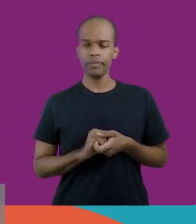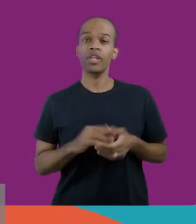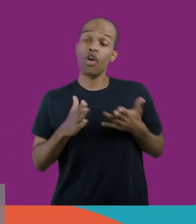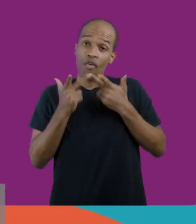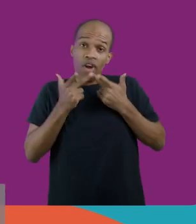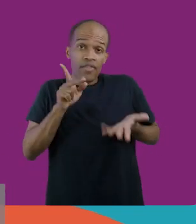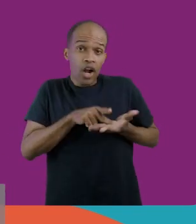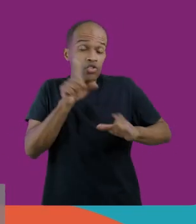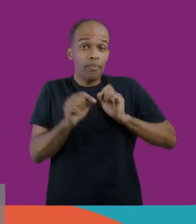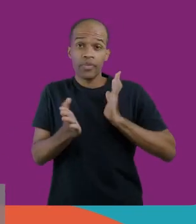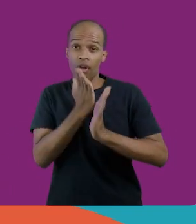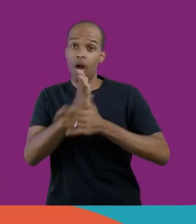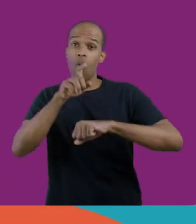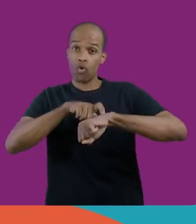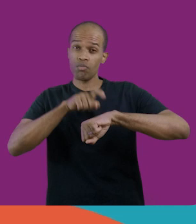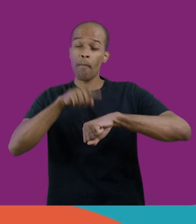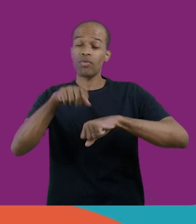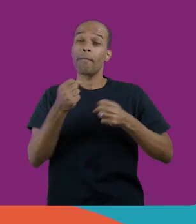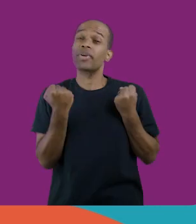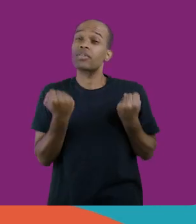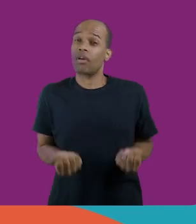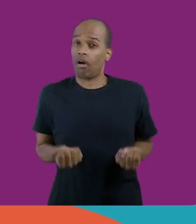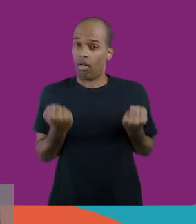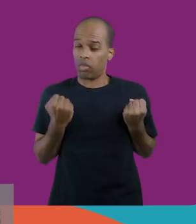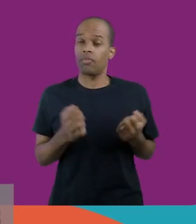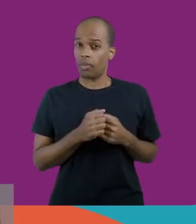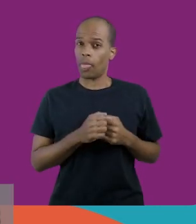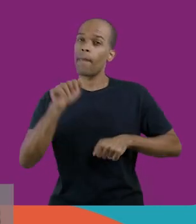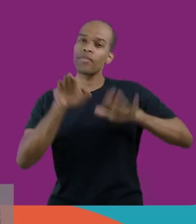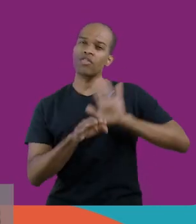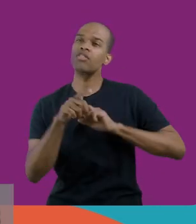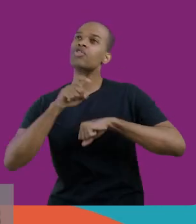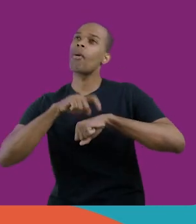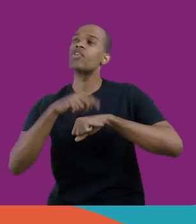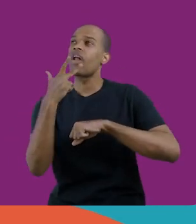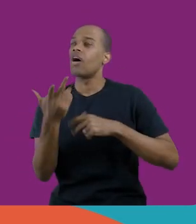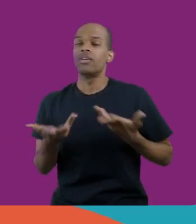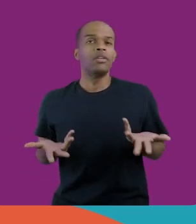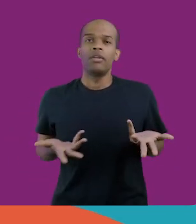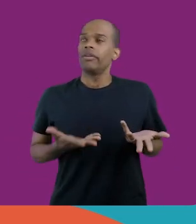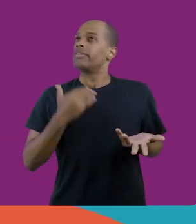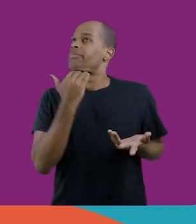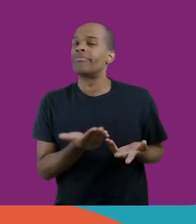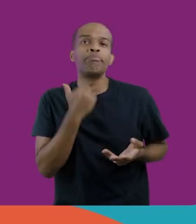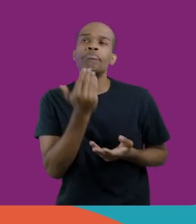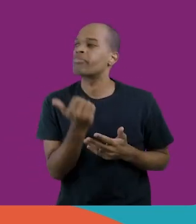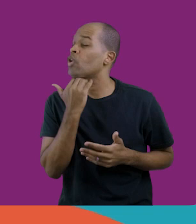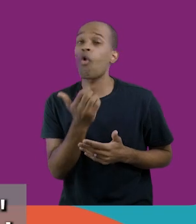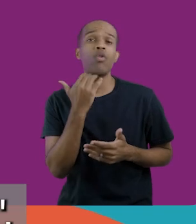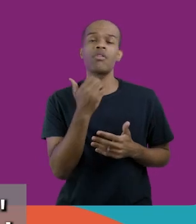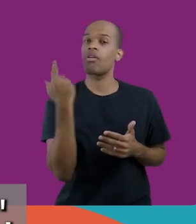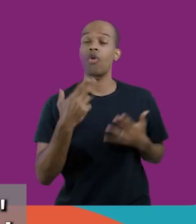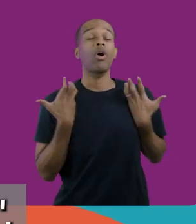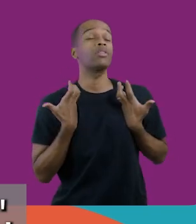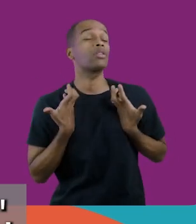eu confesso que, em alguns momentos, isso se torna um pouco pesado, né, às vezes a gente tem aquele momento de dizer assim, eu não vou dar conta,